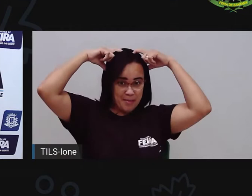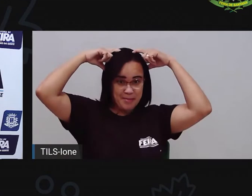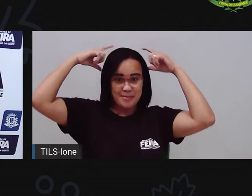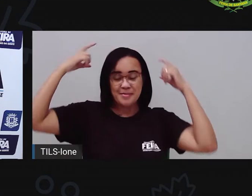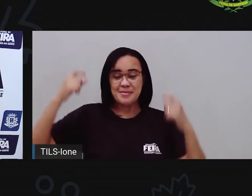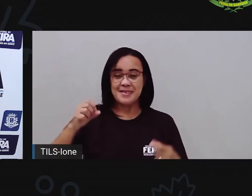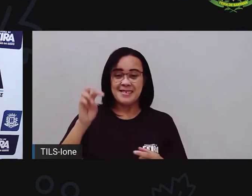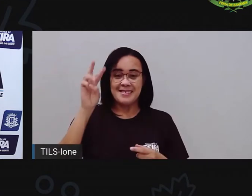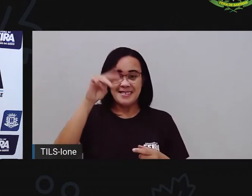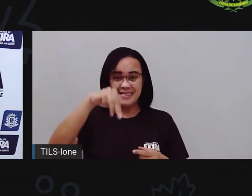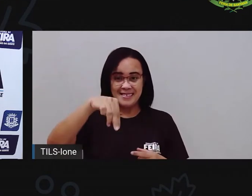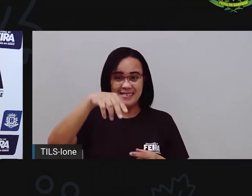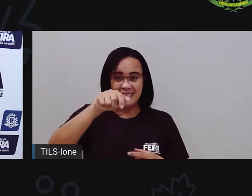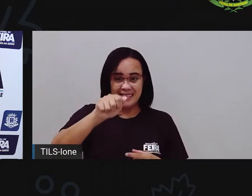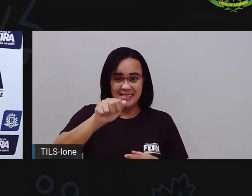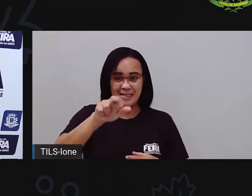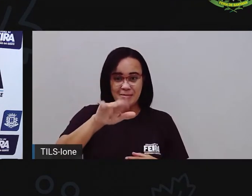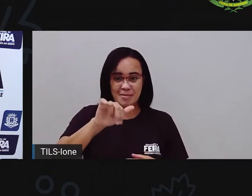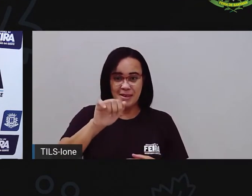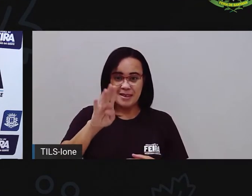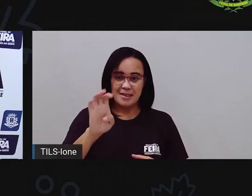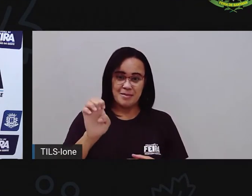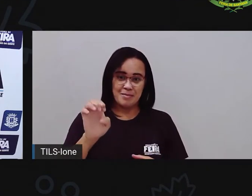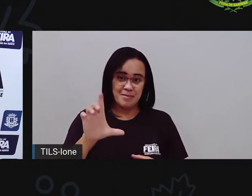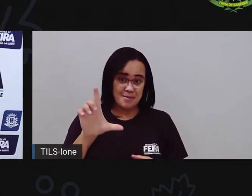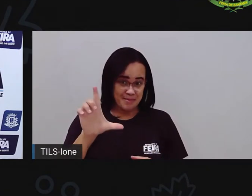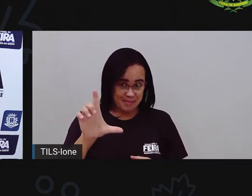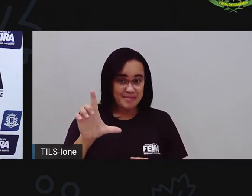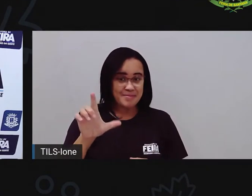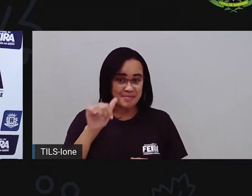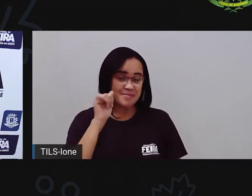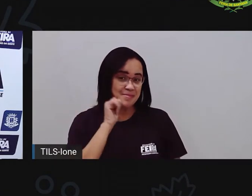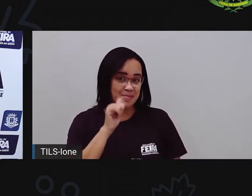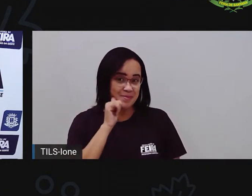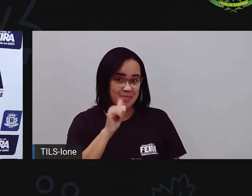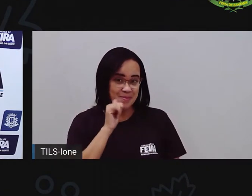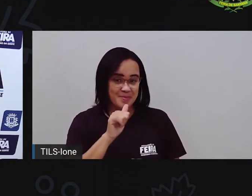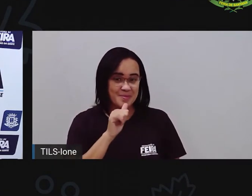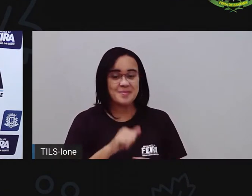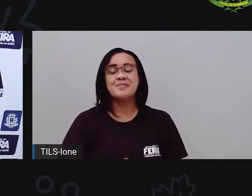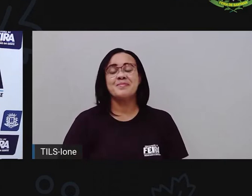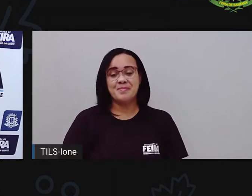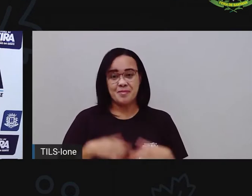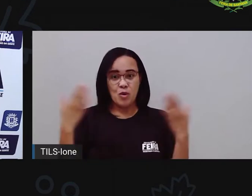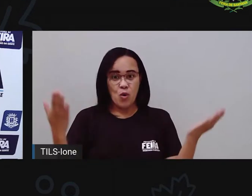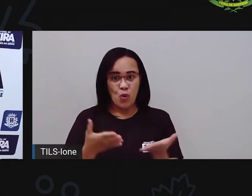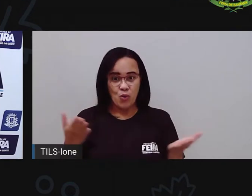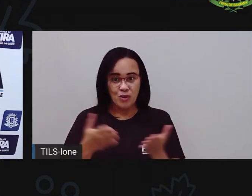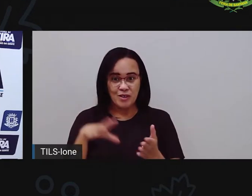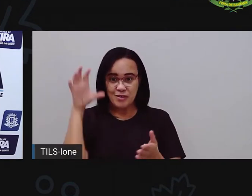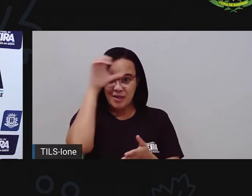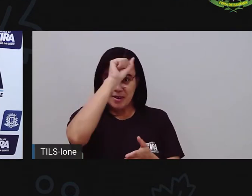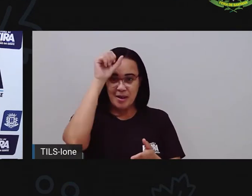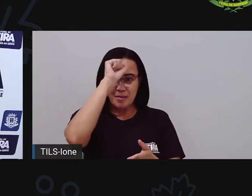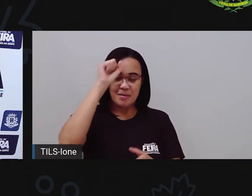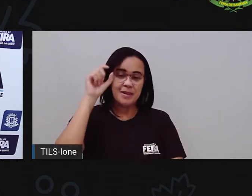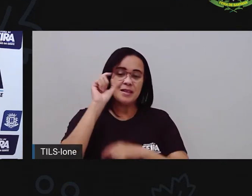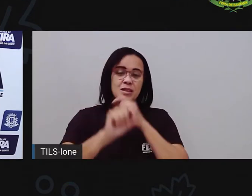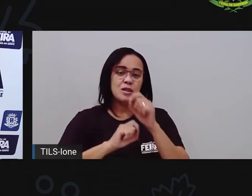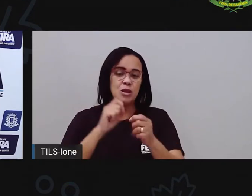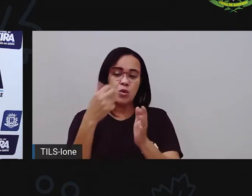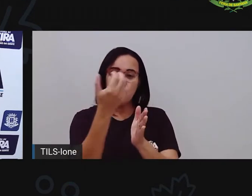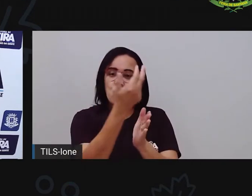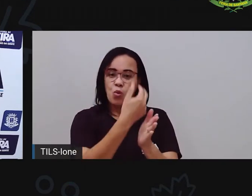vamos, né, falar um pouco sobre esse, um estilo, né, de arte que é a escultura. A aula de hoje, a